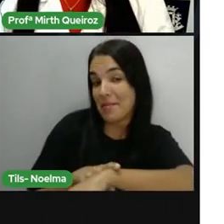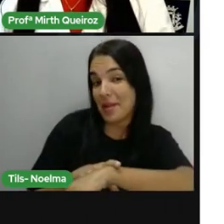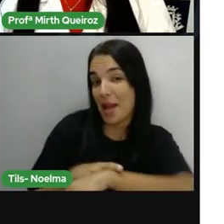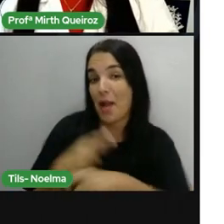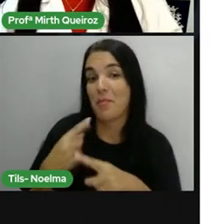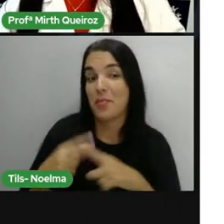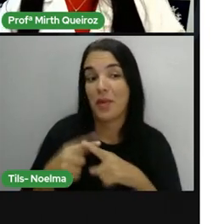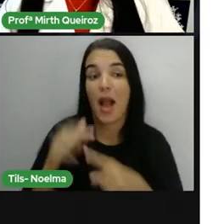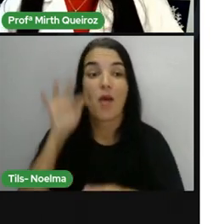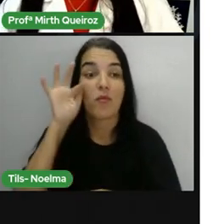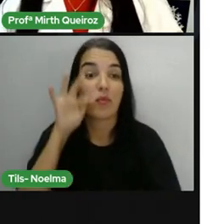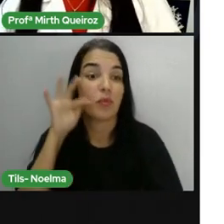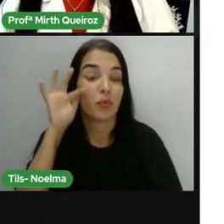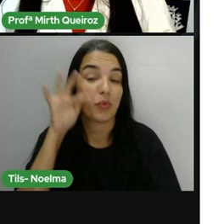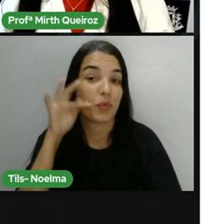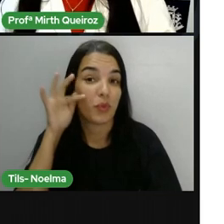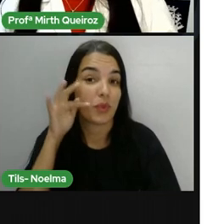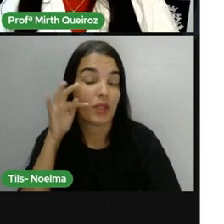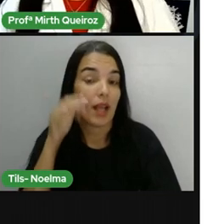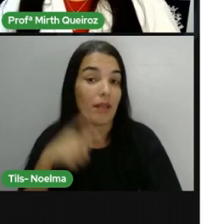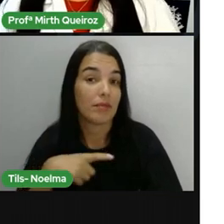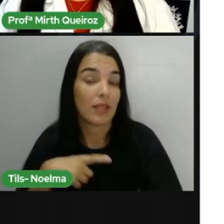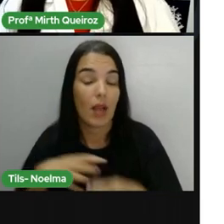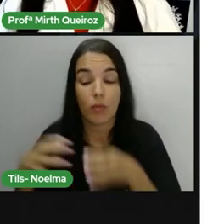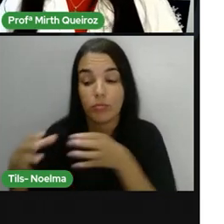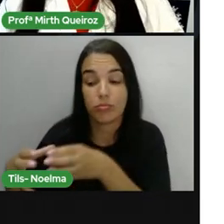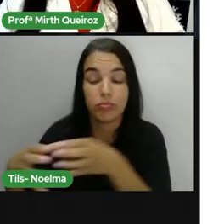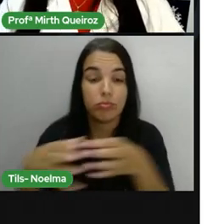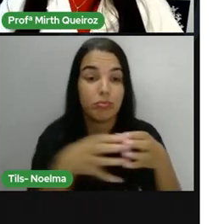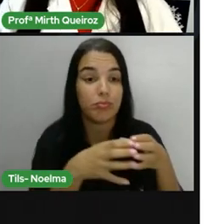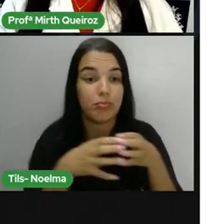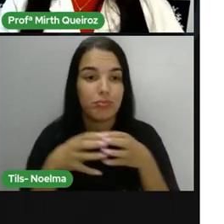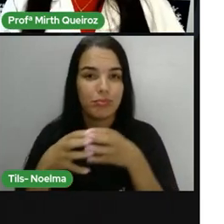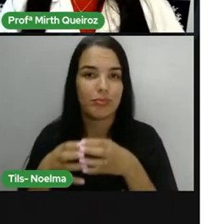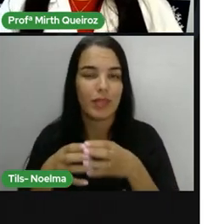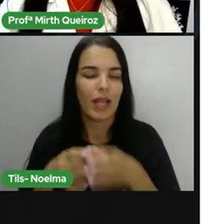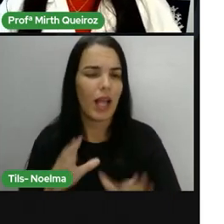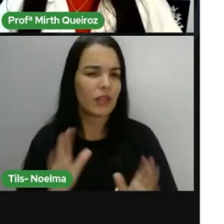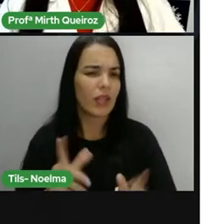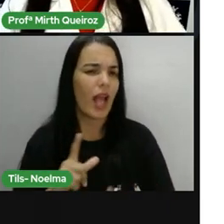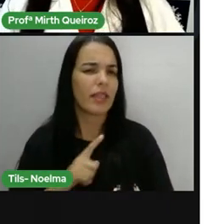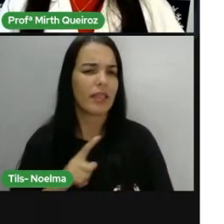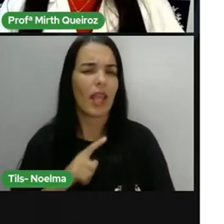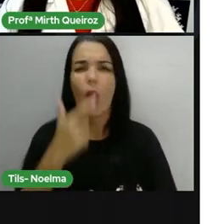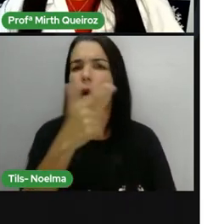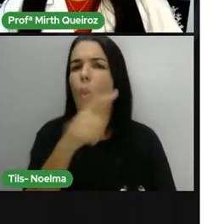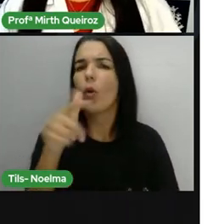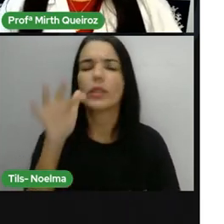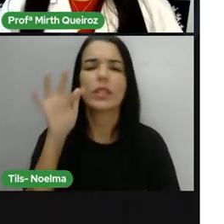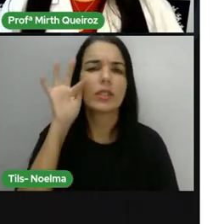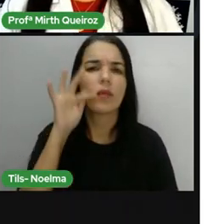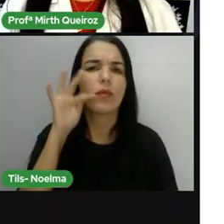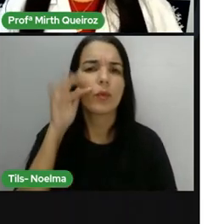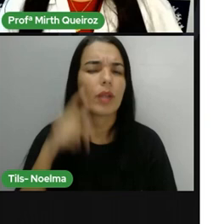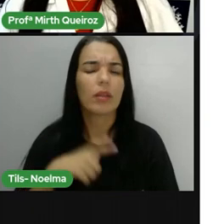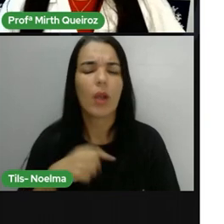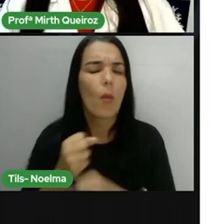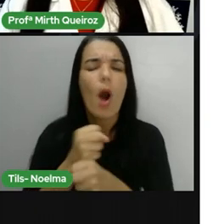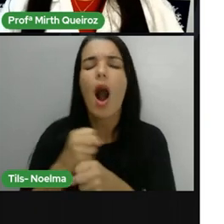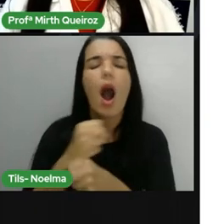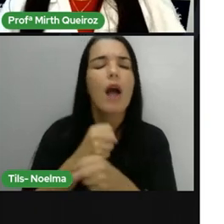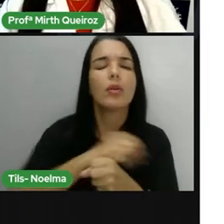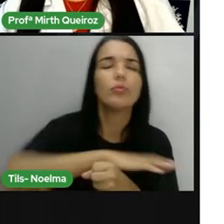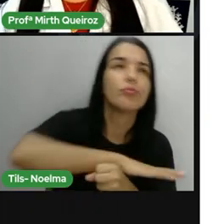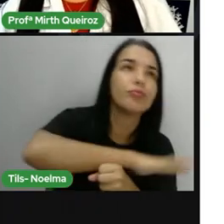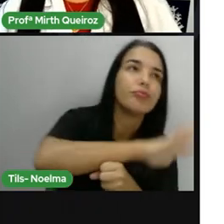concentradas aí por épocas de safra. Já tem outras frutas que a gente consegue encontrar aí durante todo o ano, como é